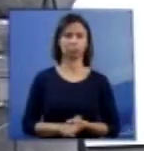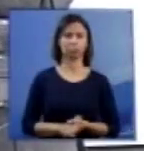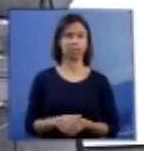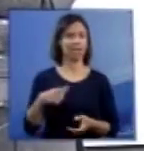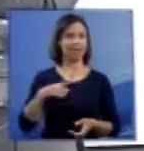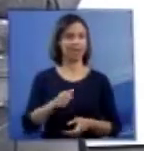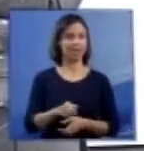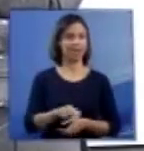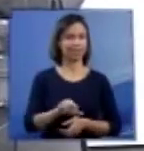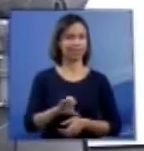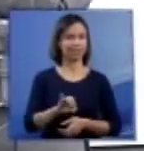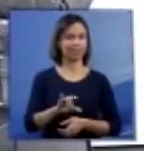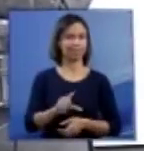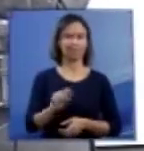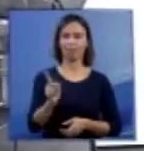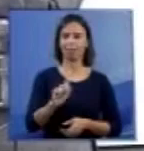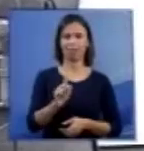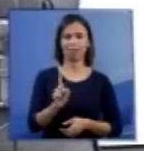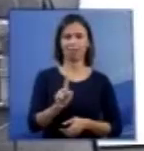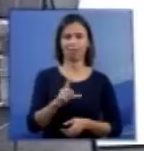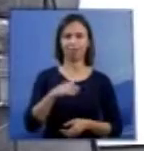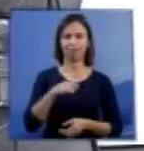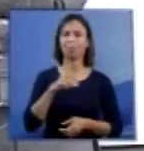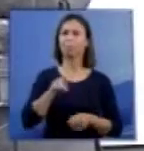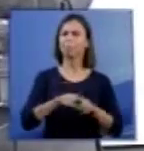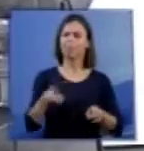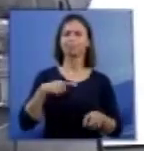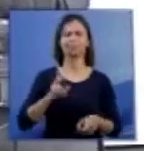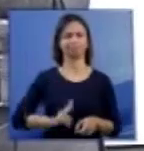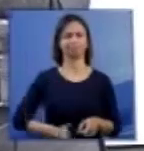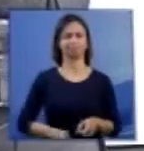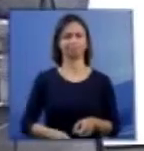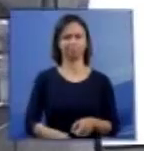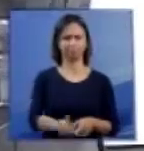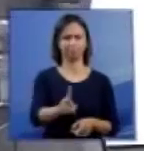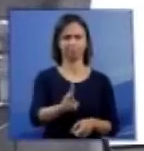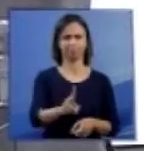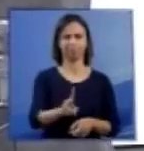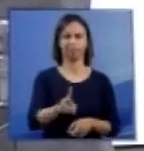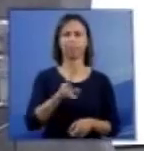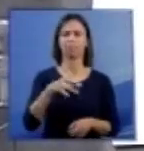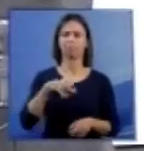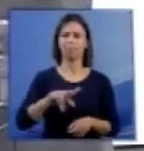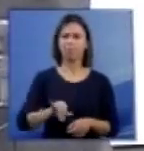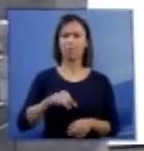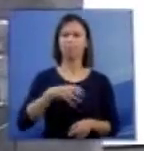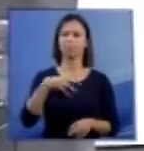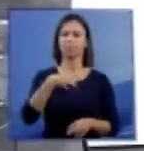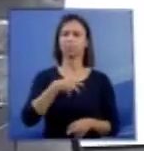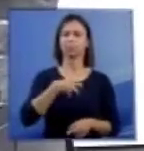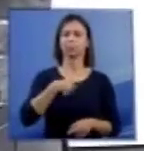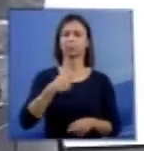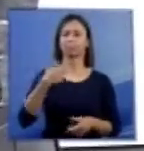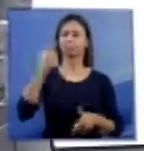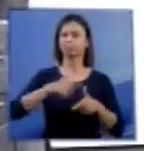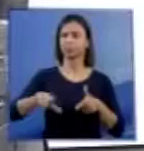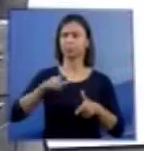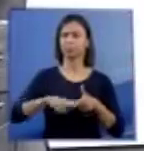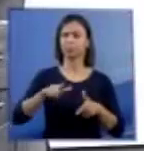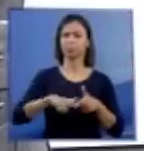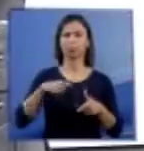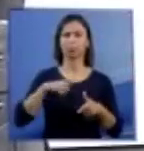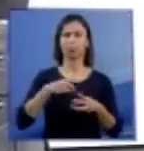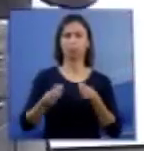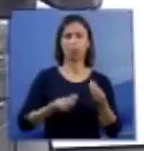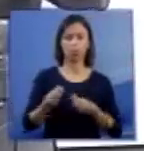certo e determinado, mas um contínuo, é algo contínuo que vai de formas menos graves a formas mais graves. Isso é um dado